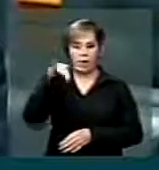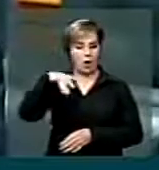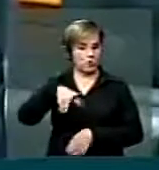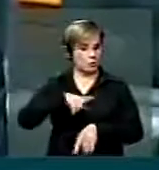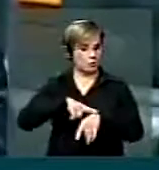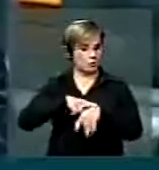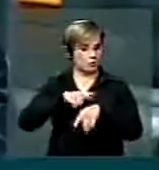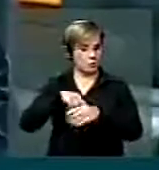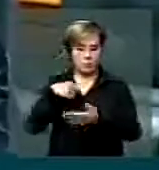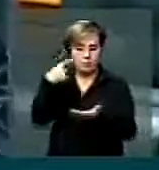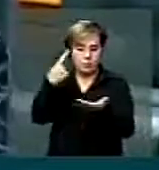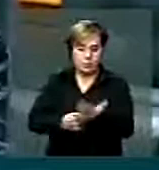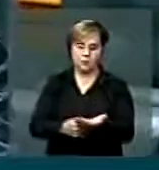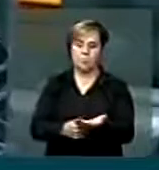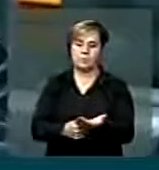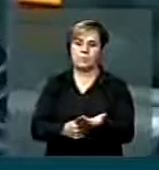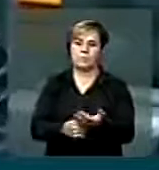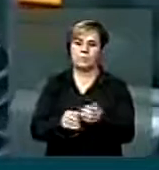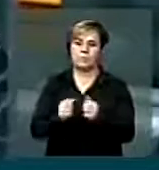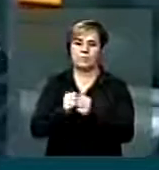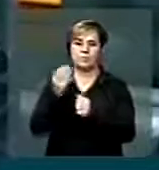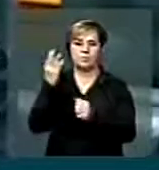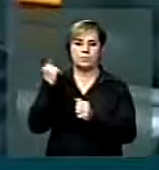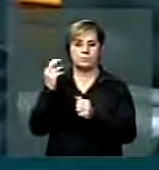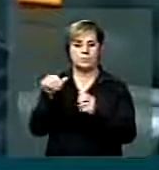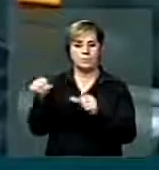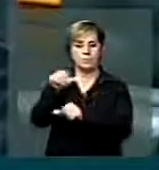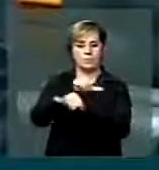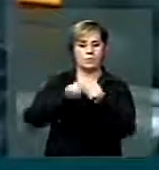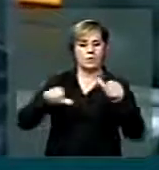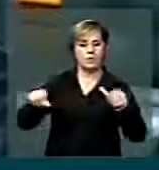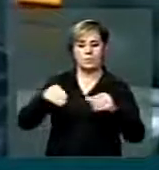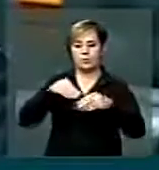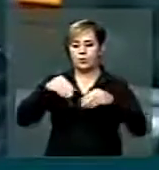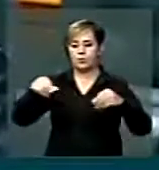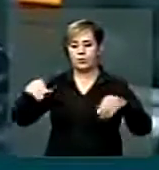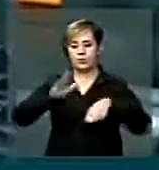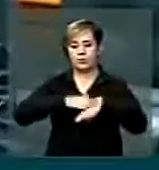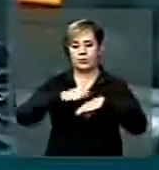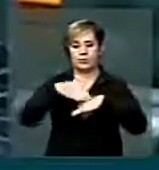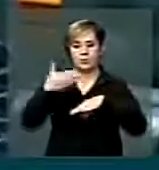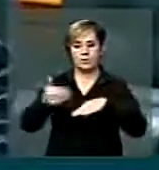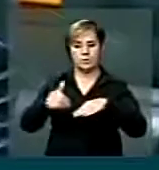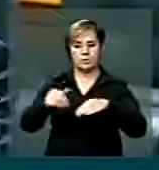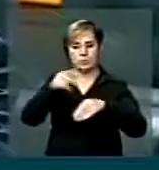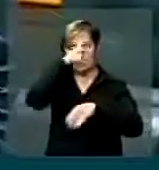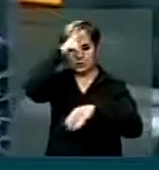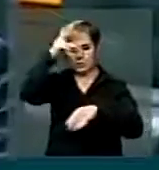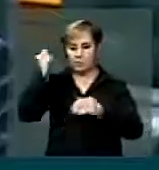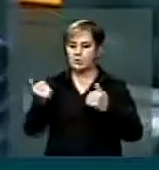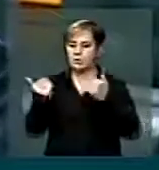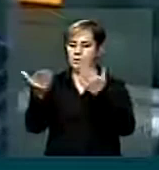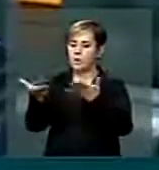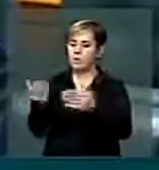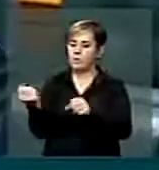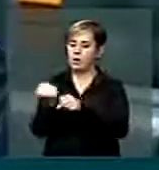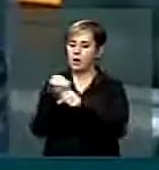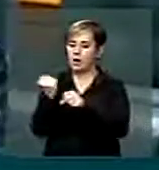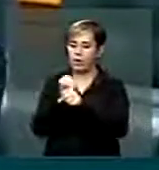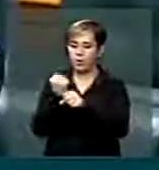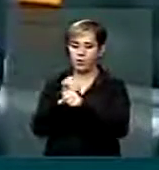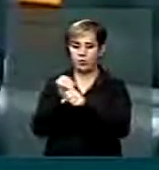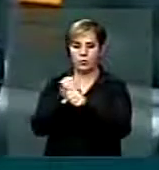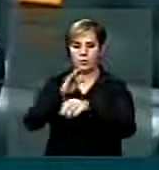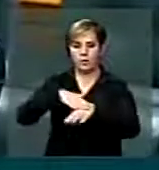mediante a contrapartida de um terreno da prefeitura, a oferecer, a construir, em Santa Isabel,